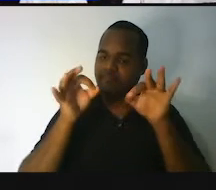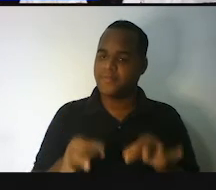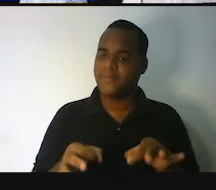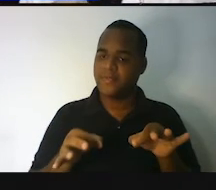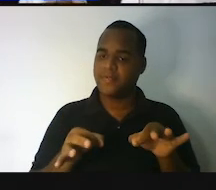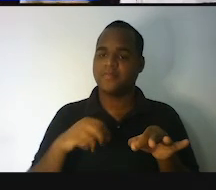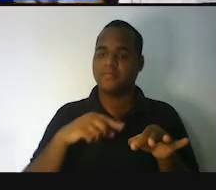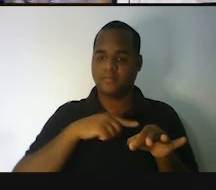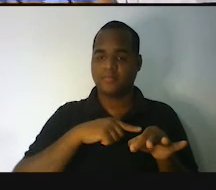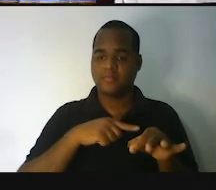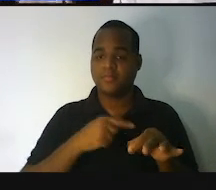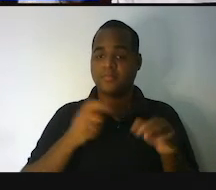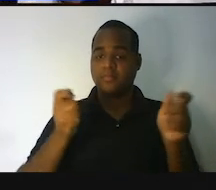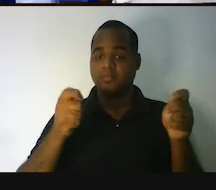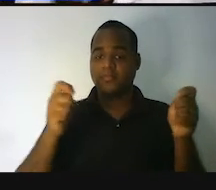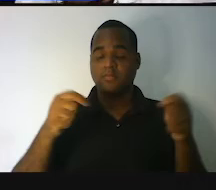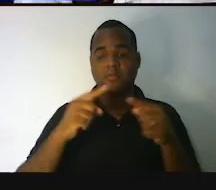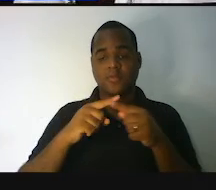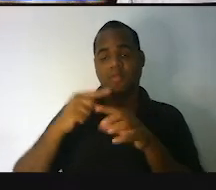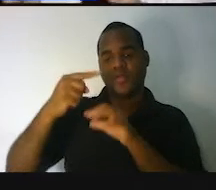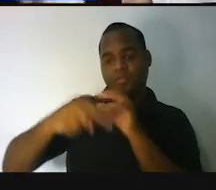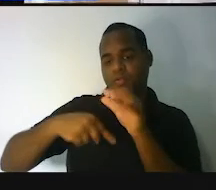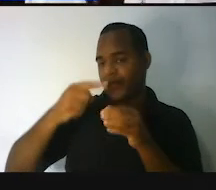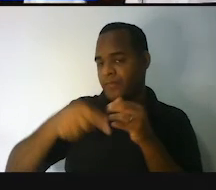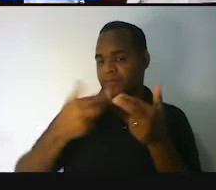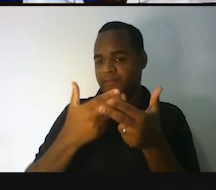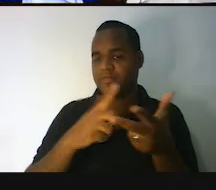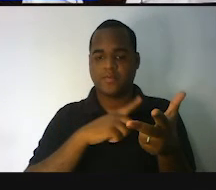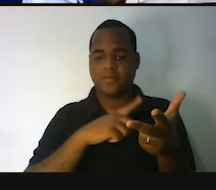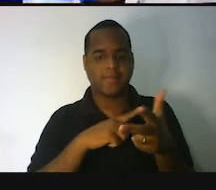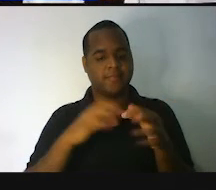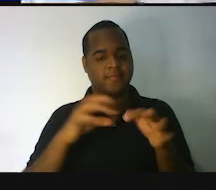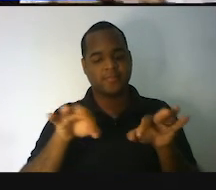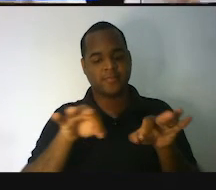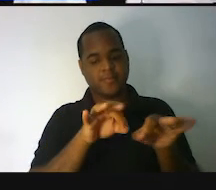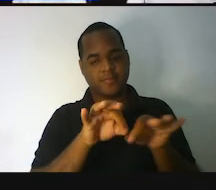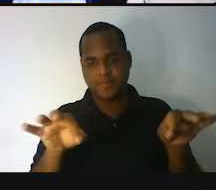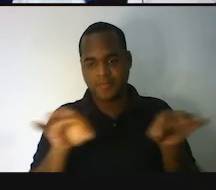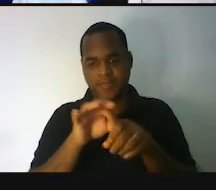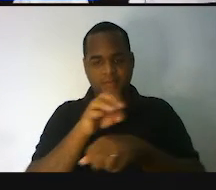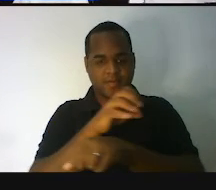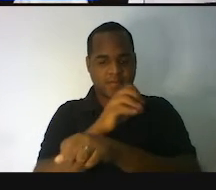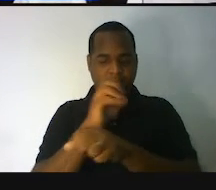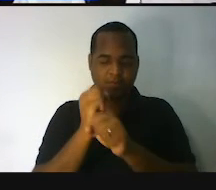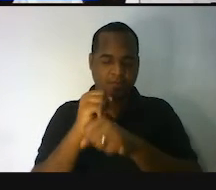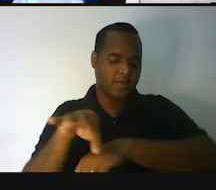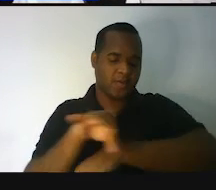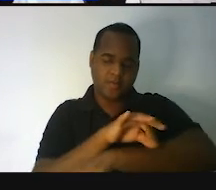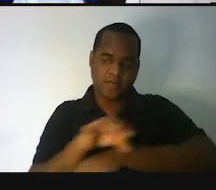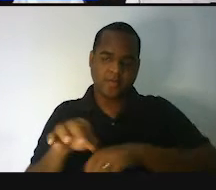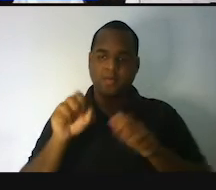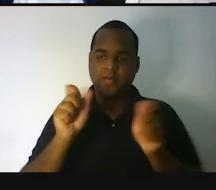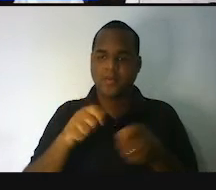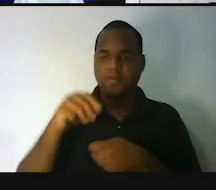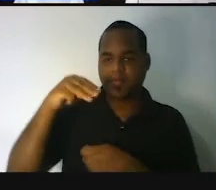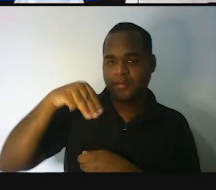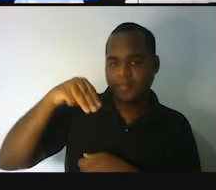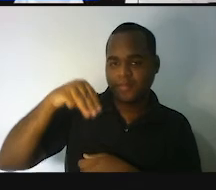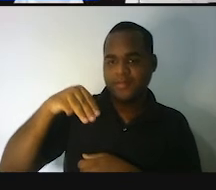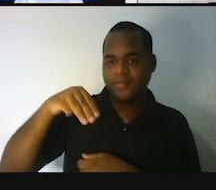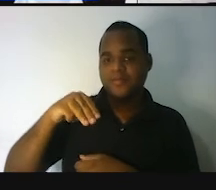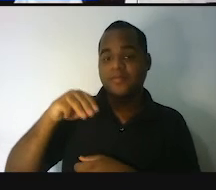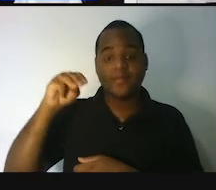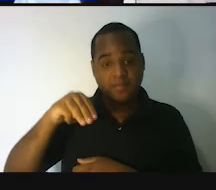certo? É que qualquer coisa no mundo que tenha comprimento pode ser medida em metro. Ó,